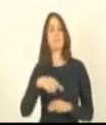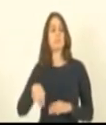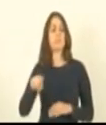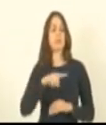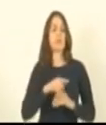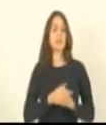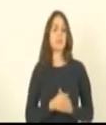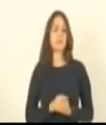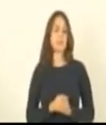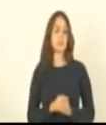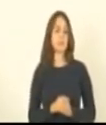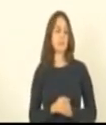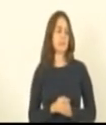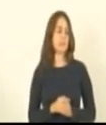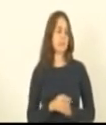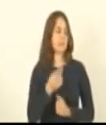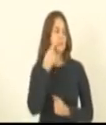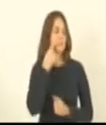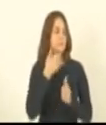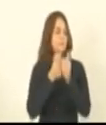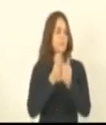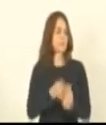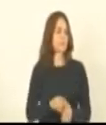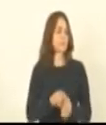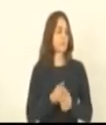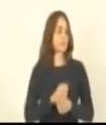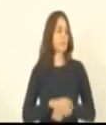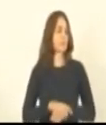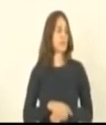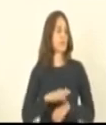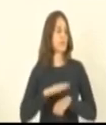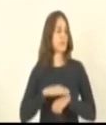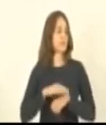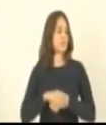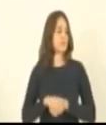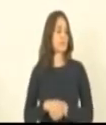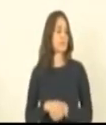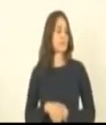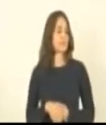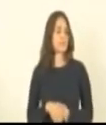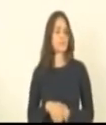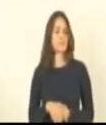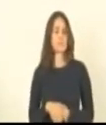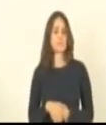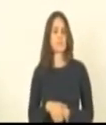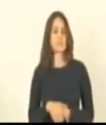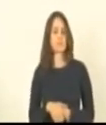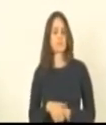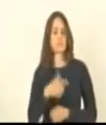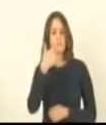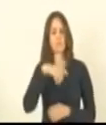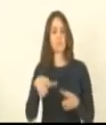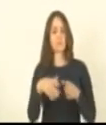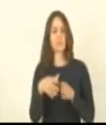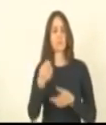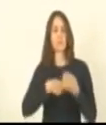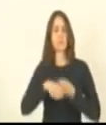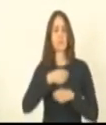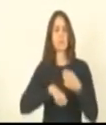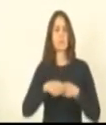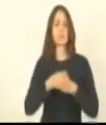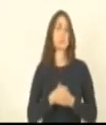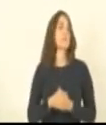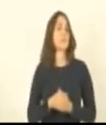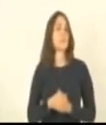as pessoas quem me acompanha de perto sabe o quanto o quão liberal eu sou na frente econômica ou seja na economia mas nesse